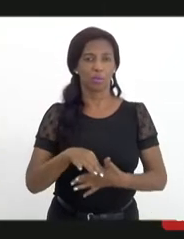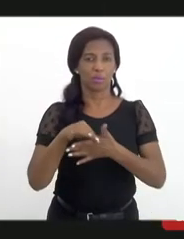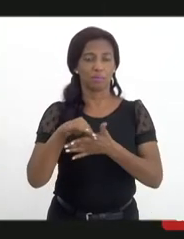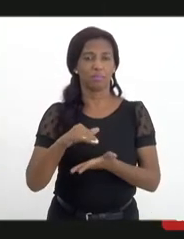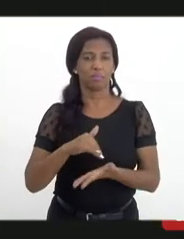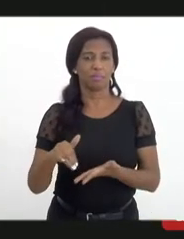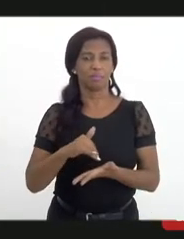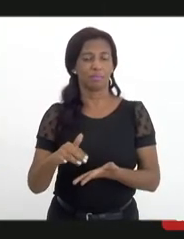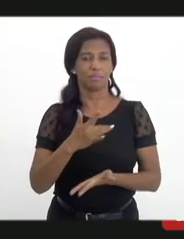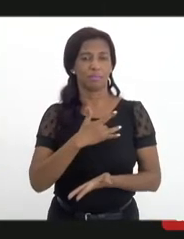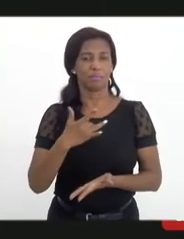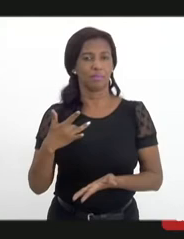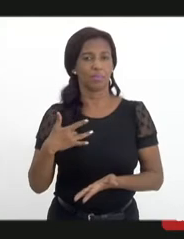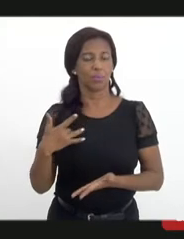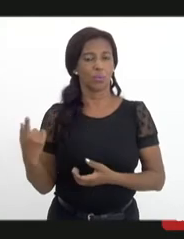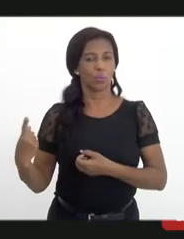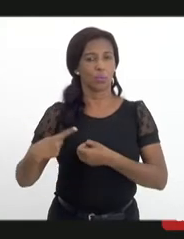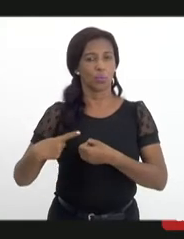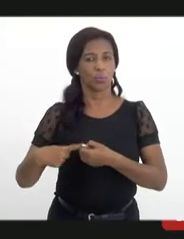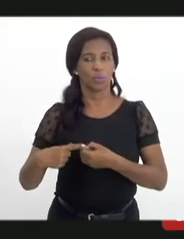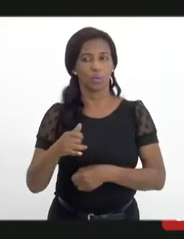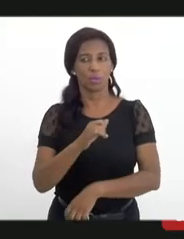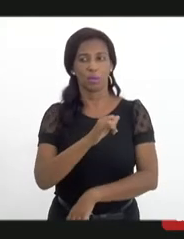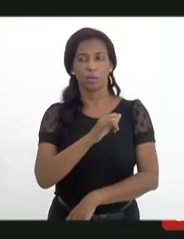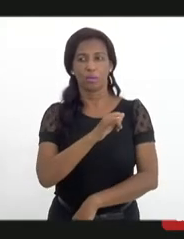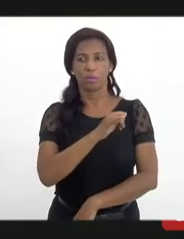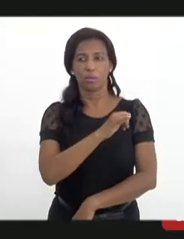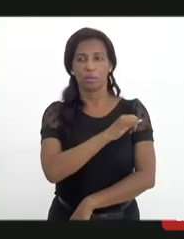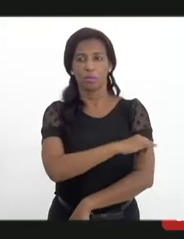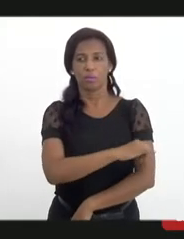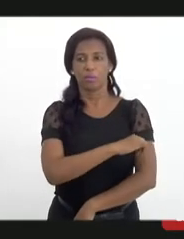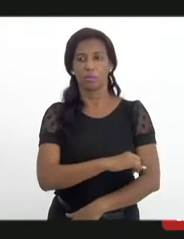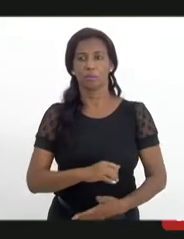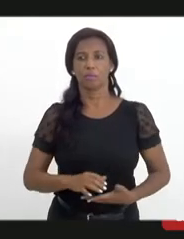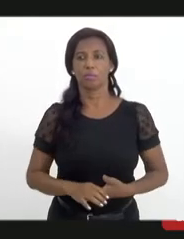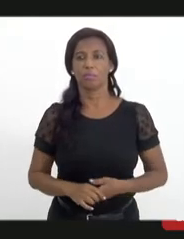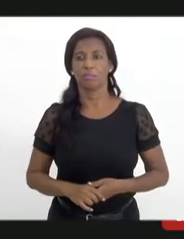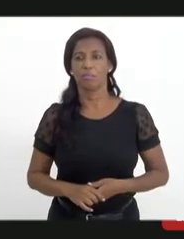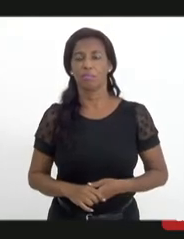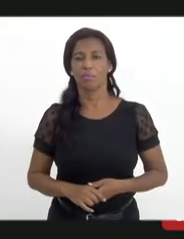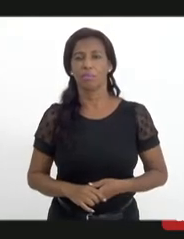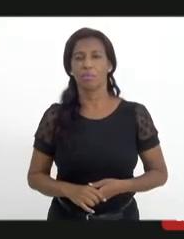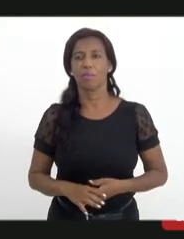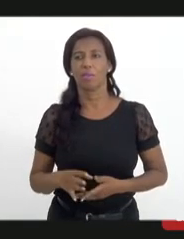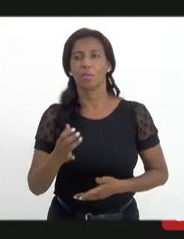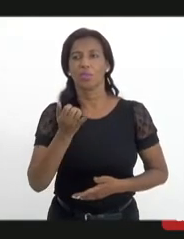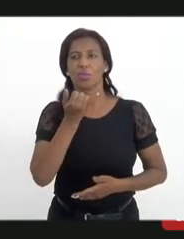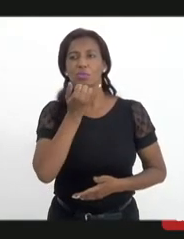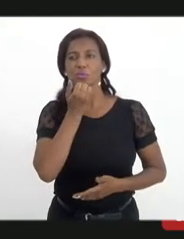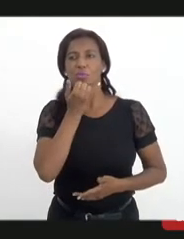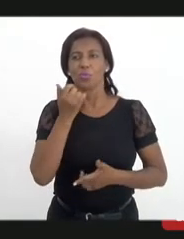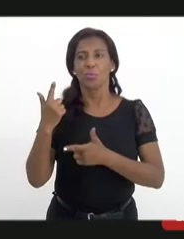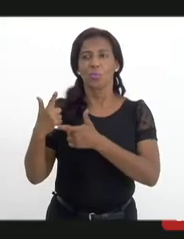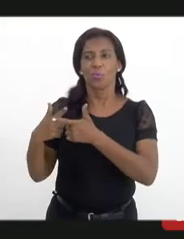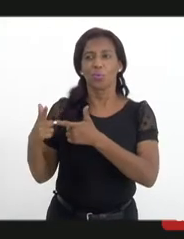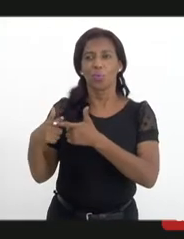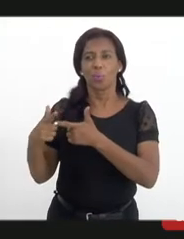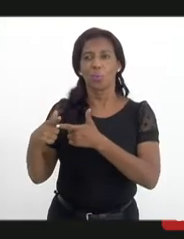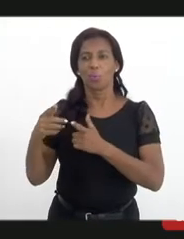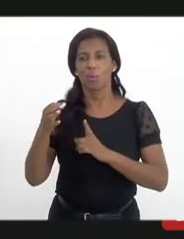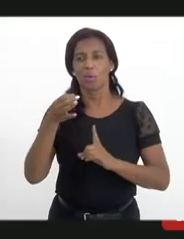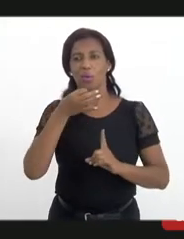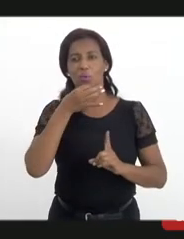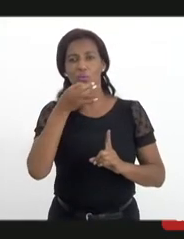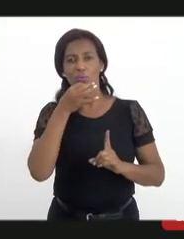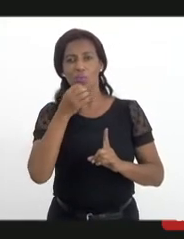Secretaria de Saúde do município do Rio de Janeiro. Bruno já voltou, ele tinha dado ali, teve um probleminha no áudio, no vídeo,